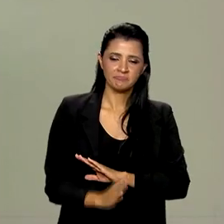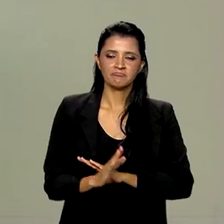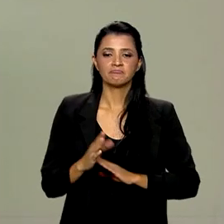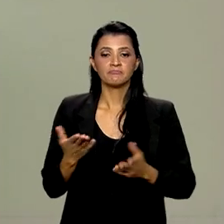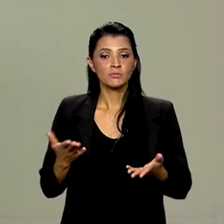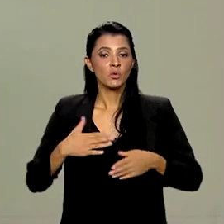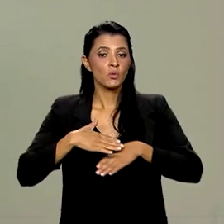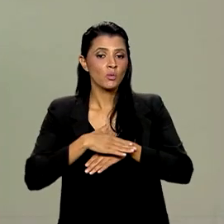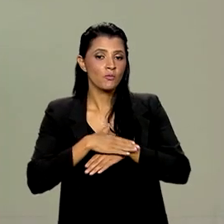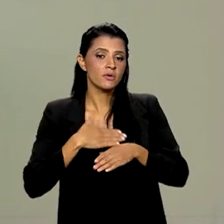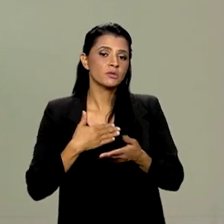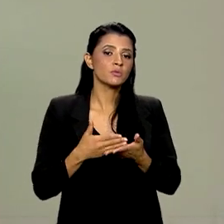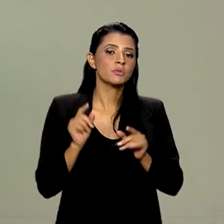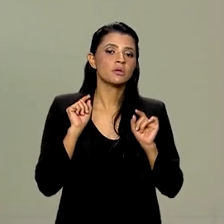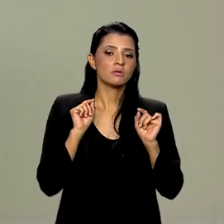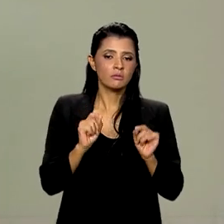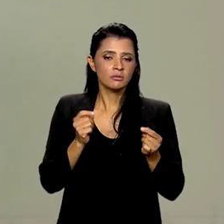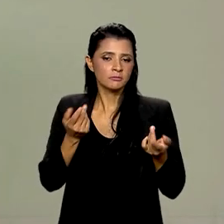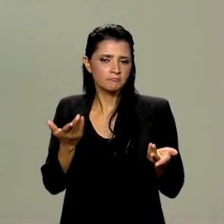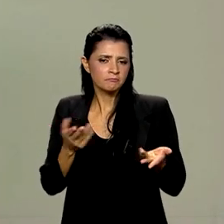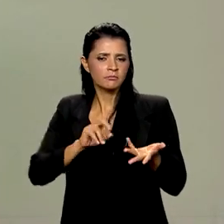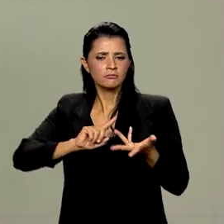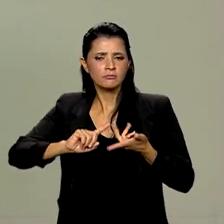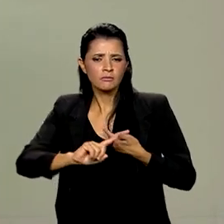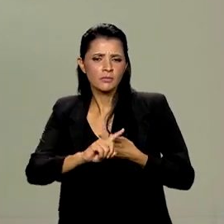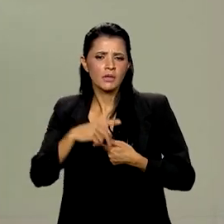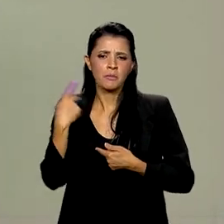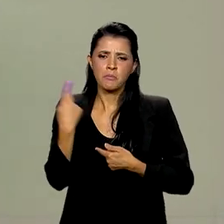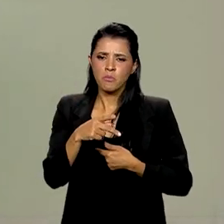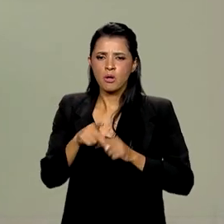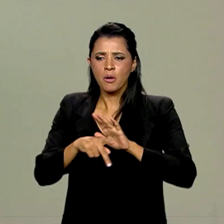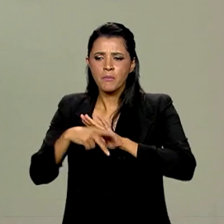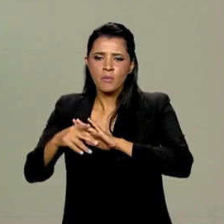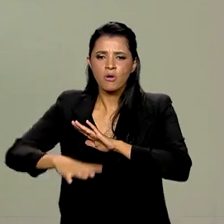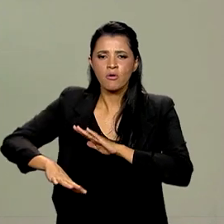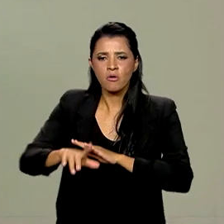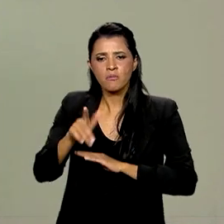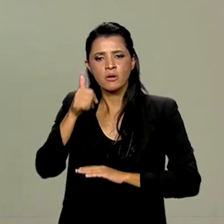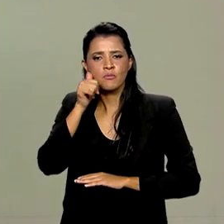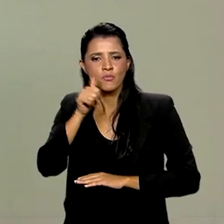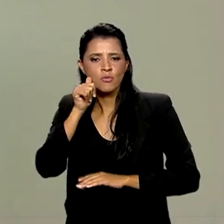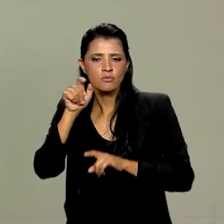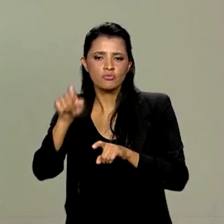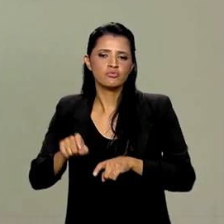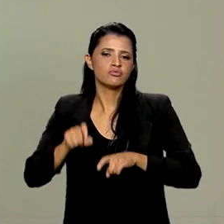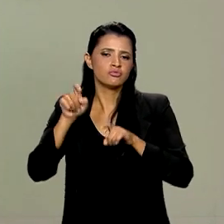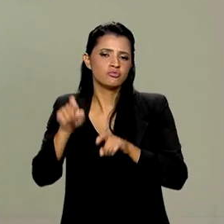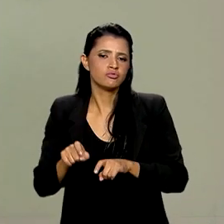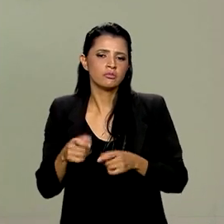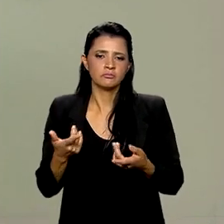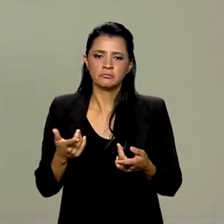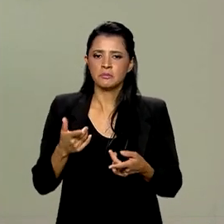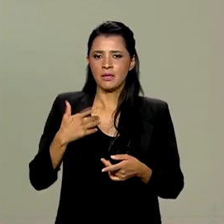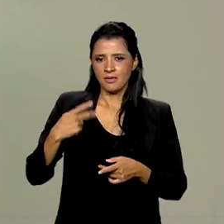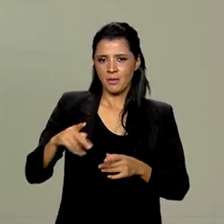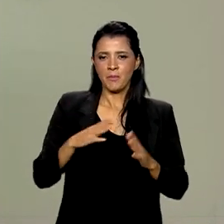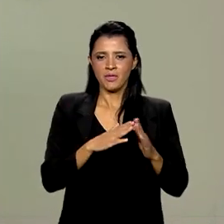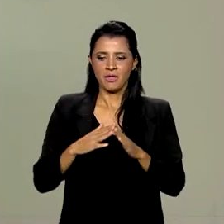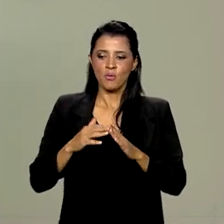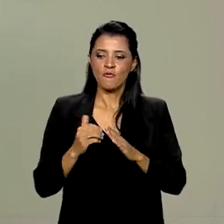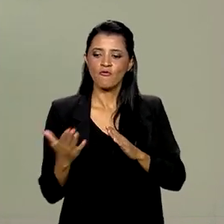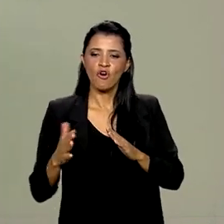conversa falando aí de várias ações destinadas às mulheres rurais, especialmente o Quintais